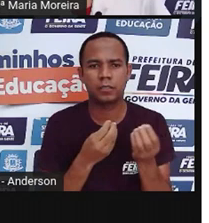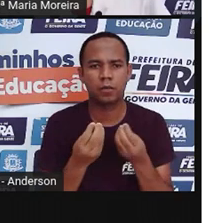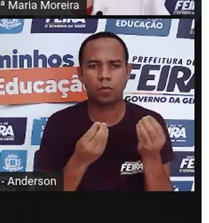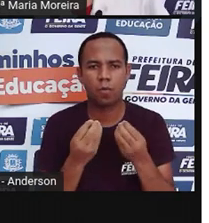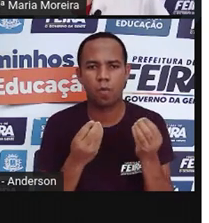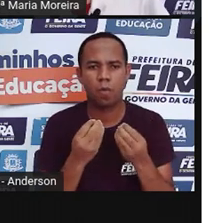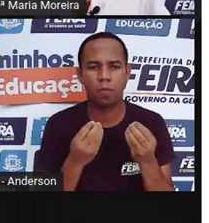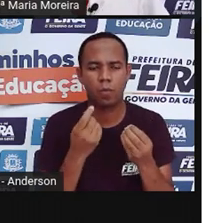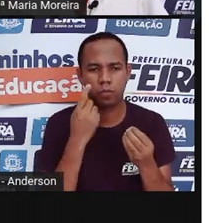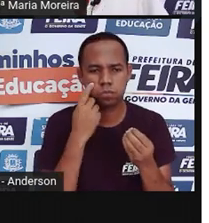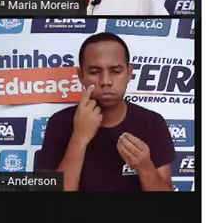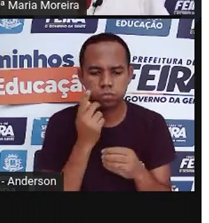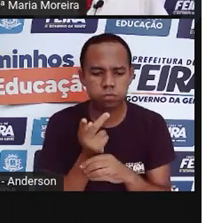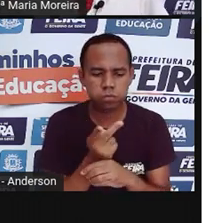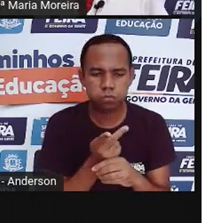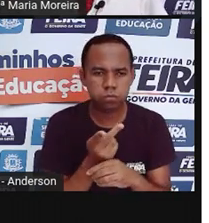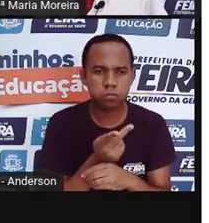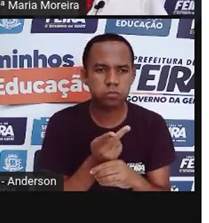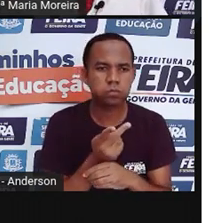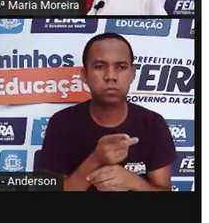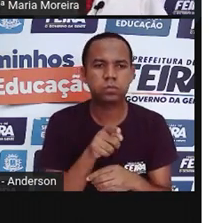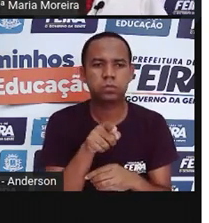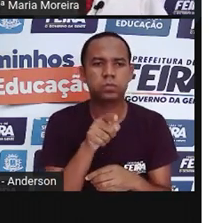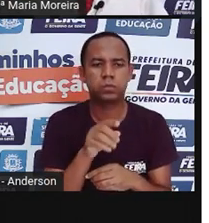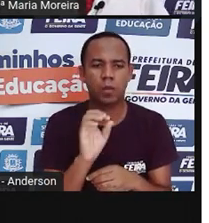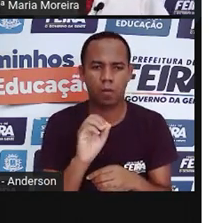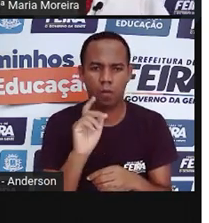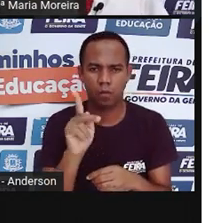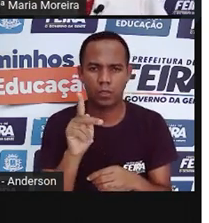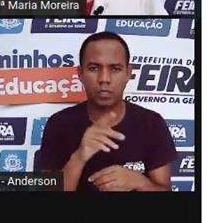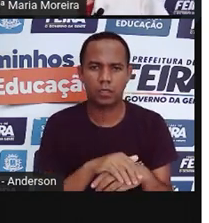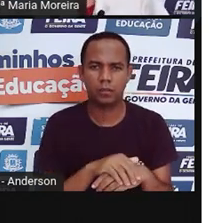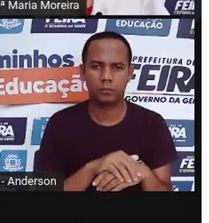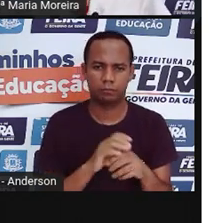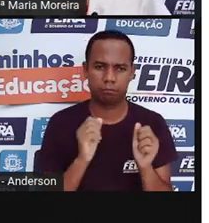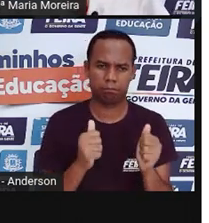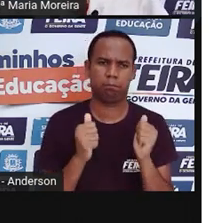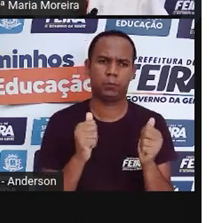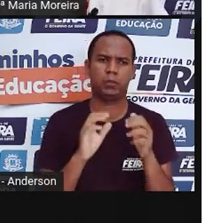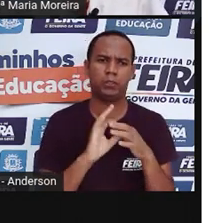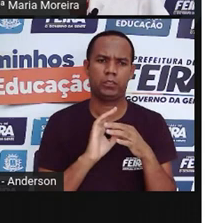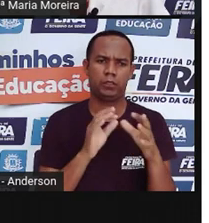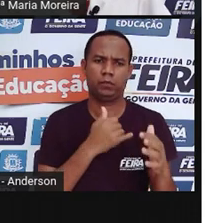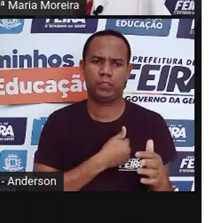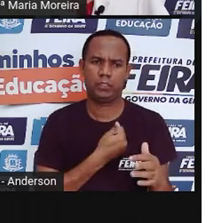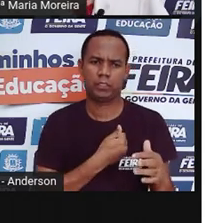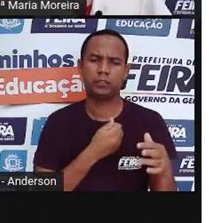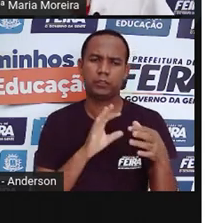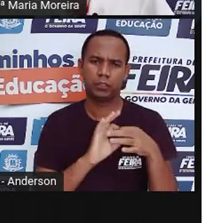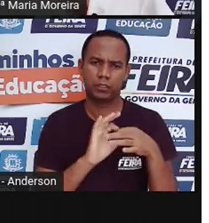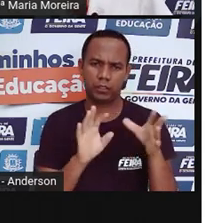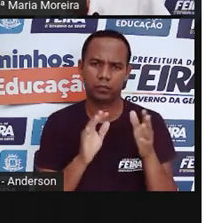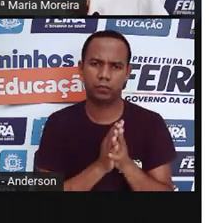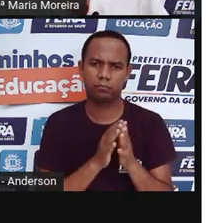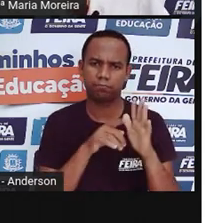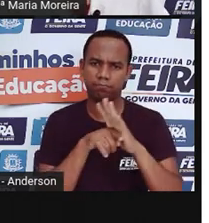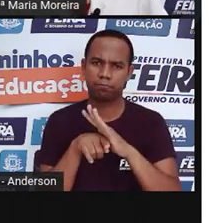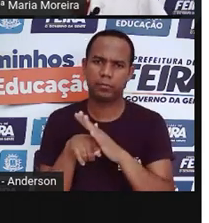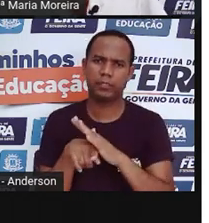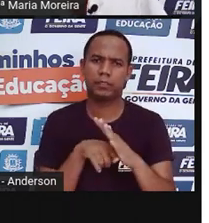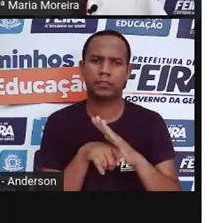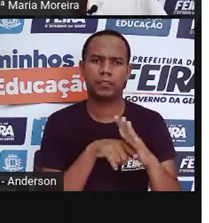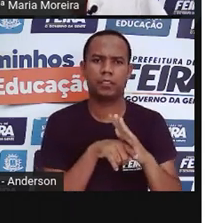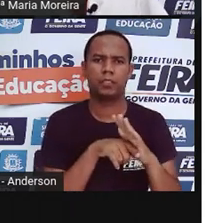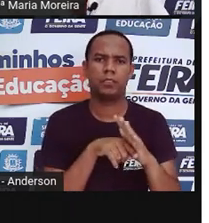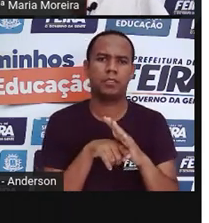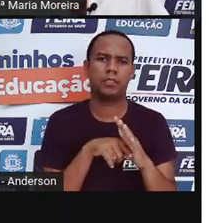certificado dizendo, olha, esse produto tá ok. Não vai prejudicar nenhuma criança. Bom, produtos certificados